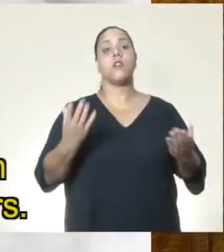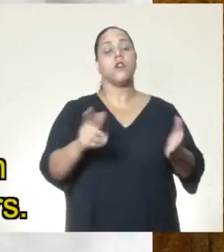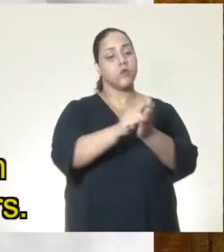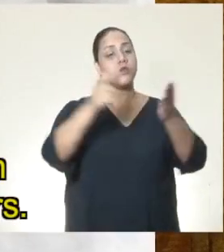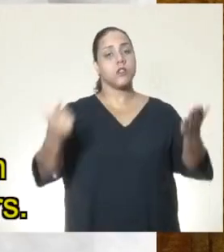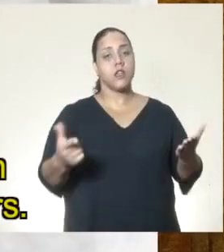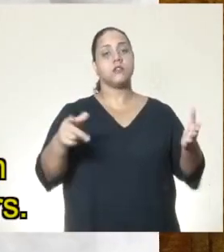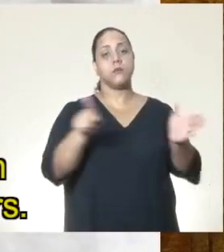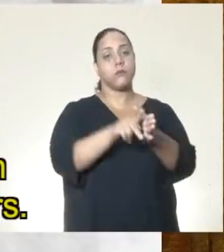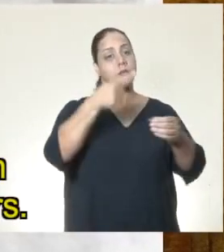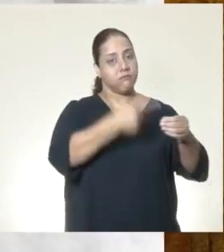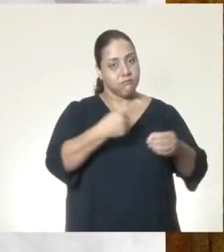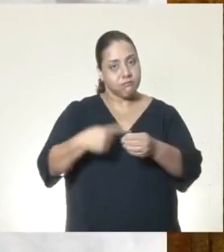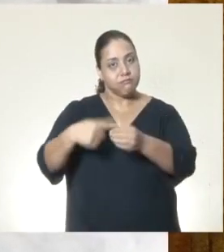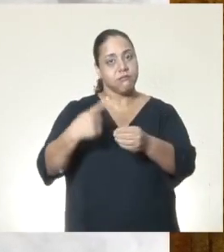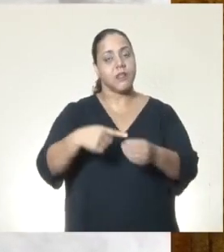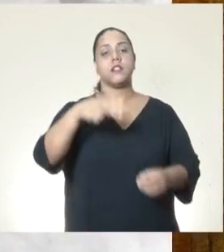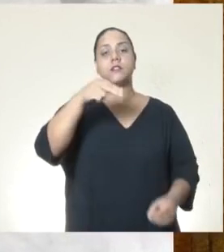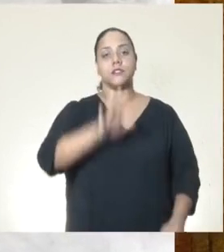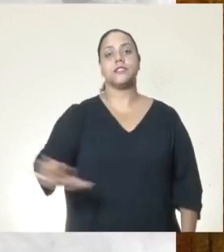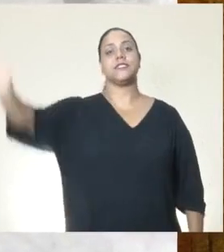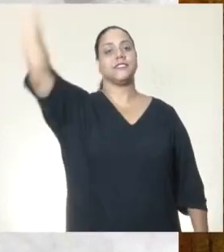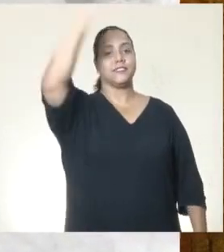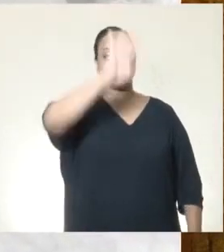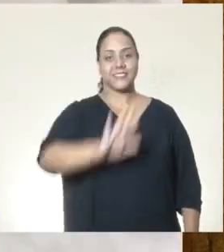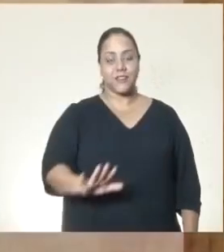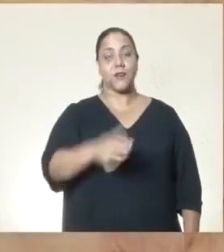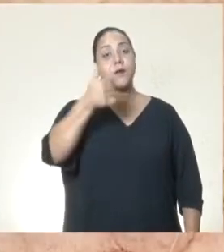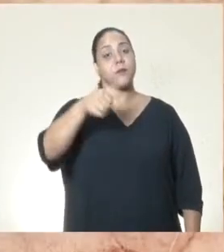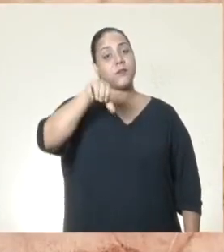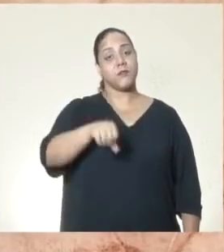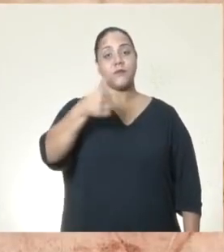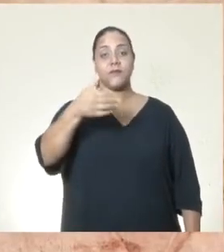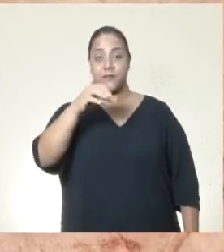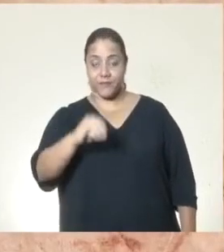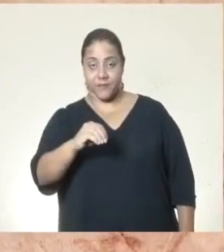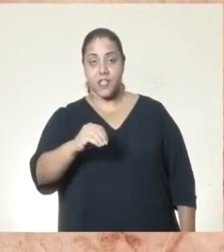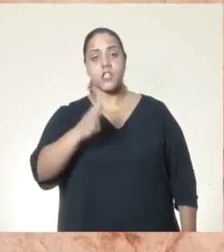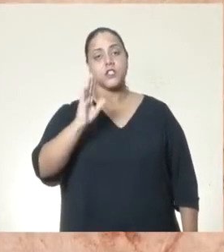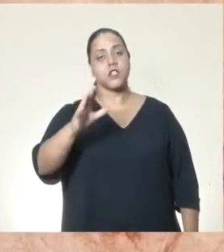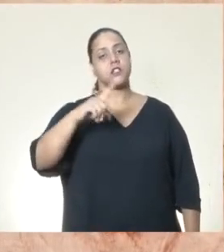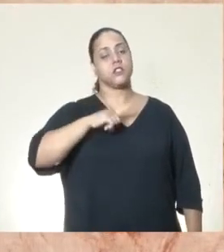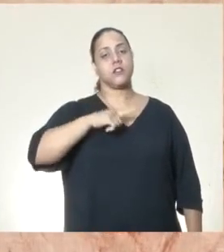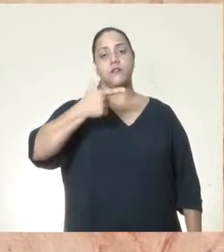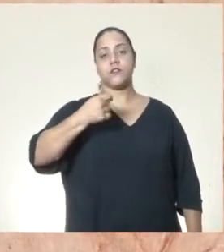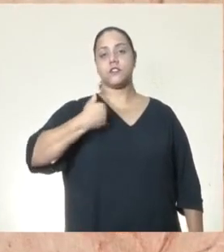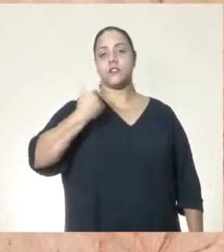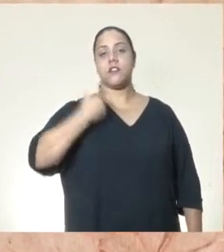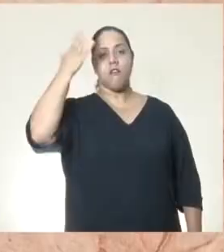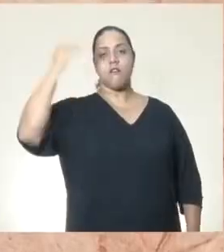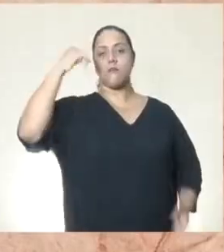jornais locais e nacionais. Em 1910, com apenas 20 anos de idade, era considerada a maior